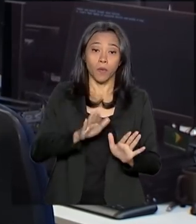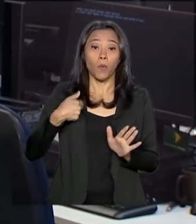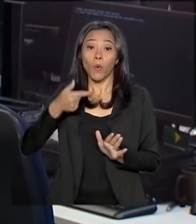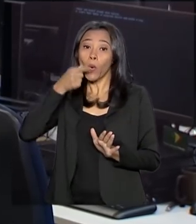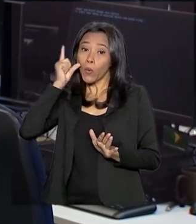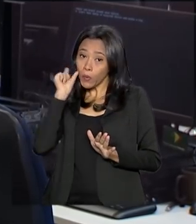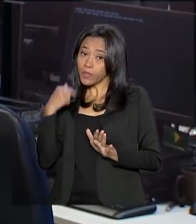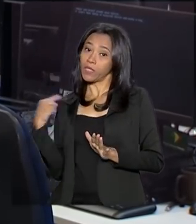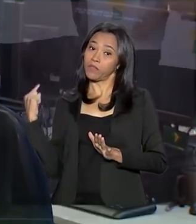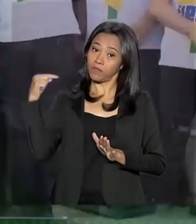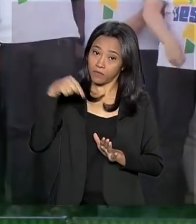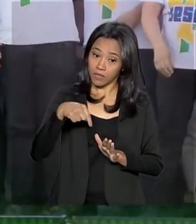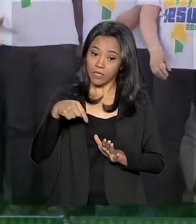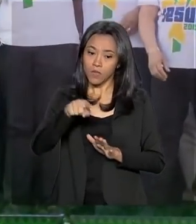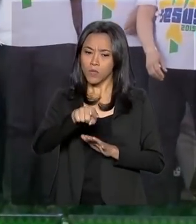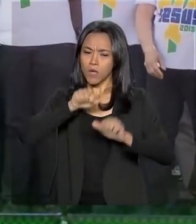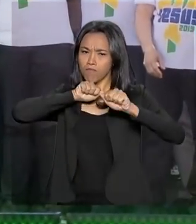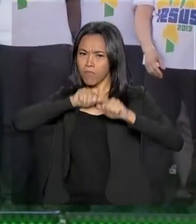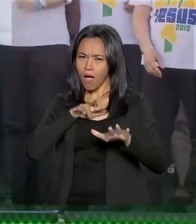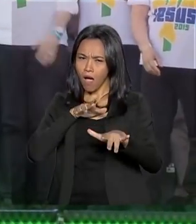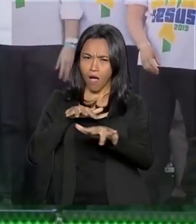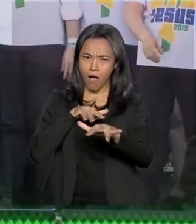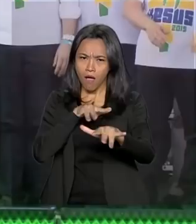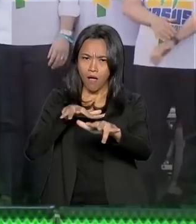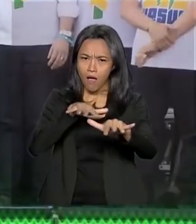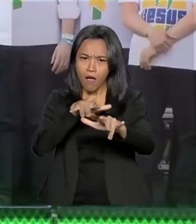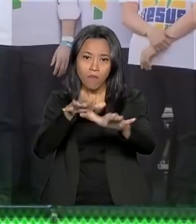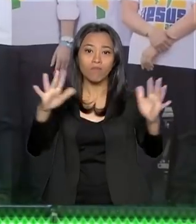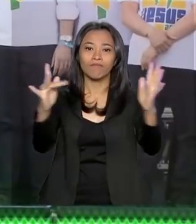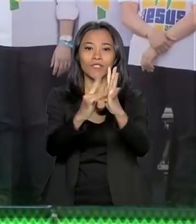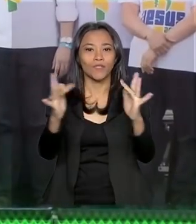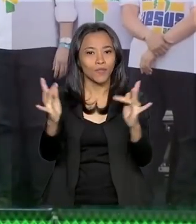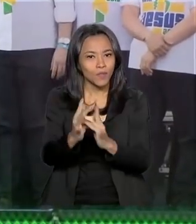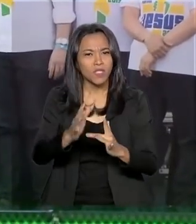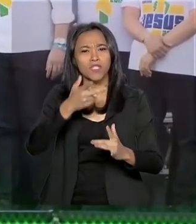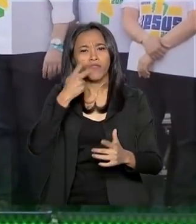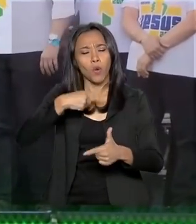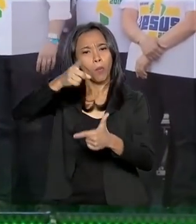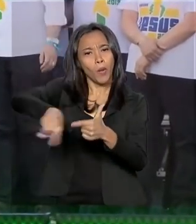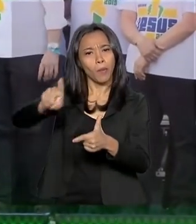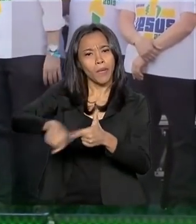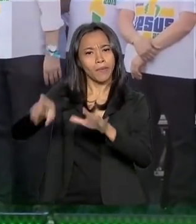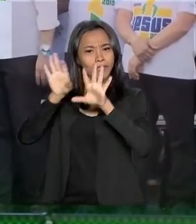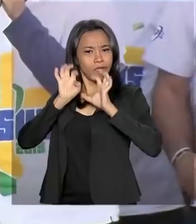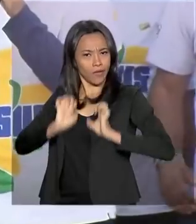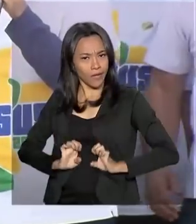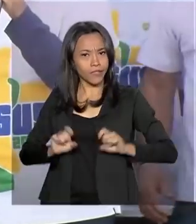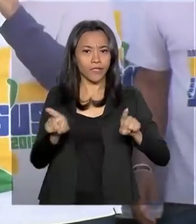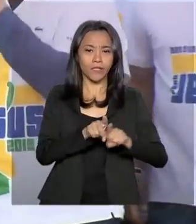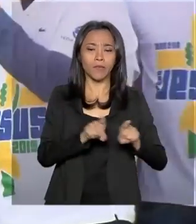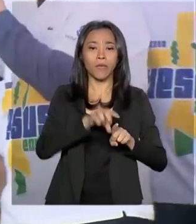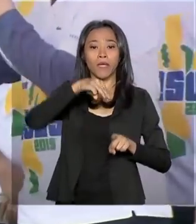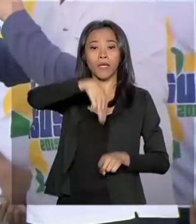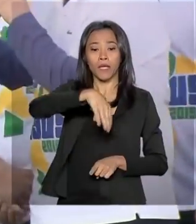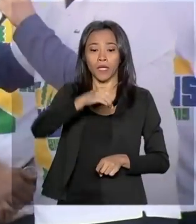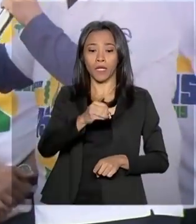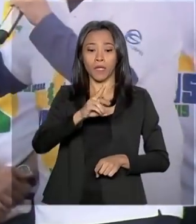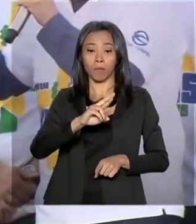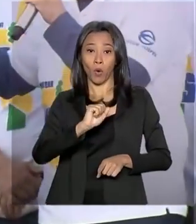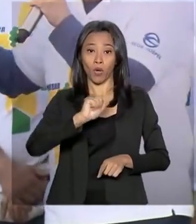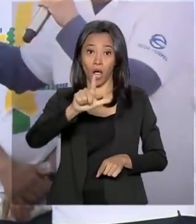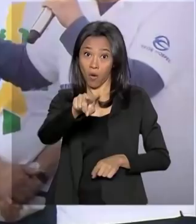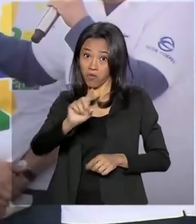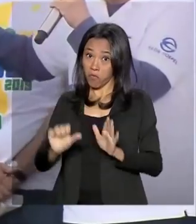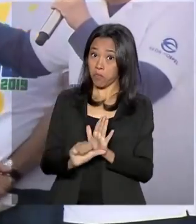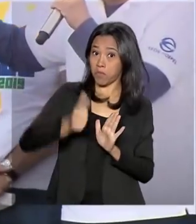ele participou aqui na cidade da Marcha para Jesus e falou em problemas de ética e moral. Ele foi o primeiro ocupante do